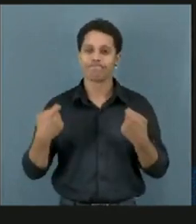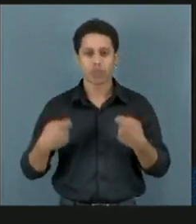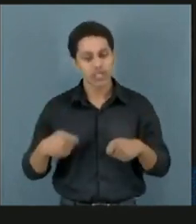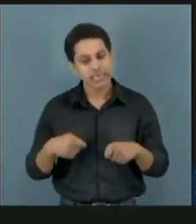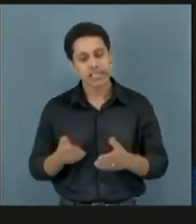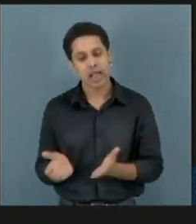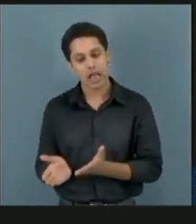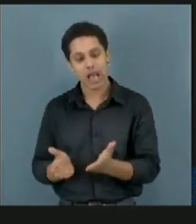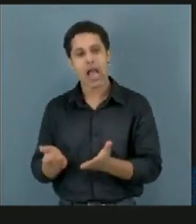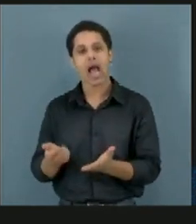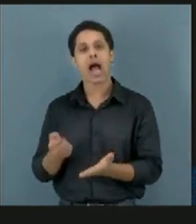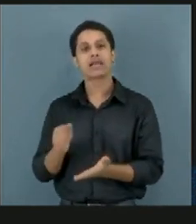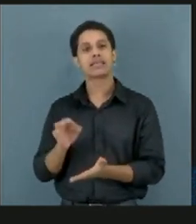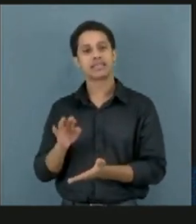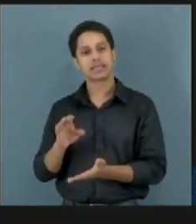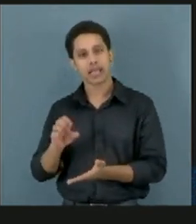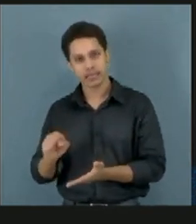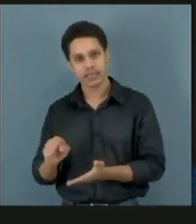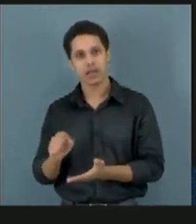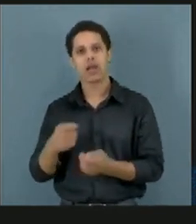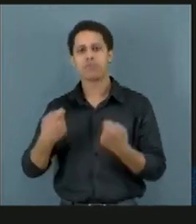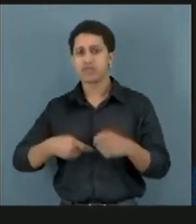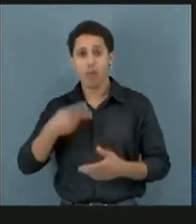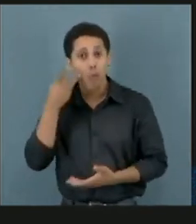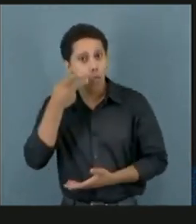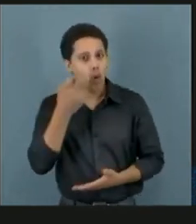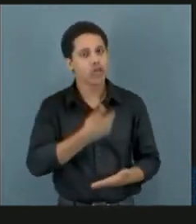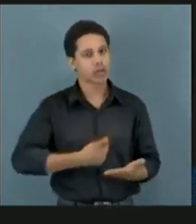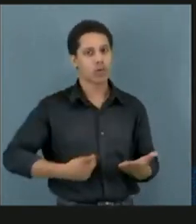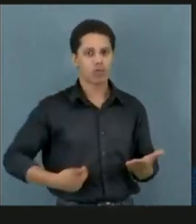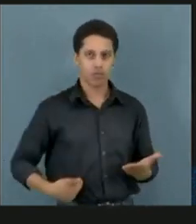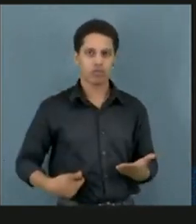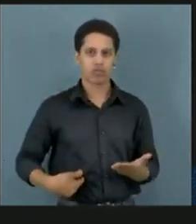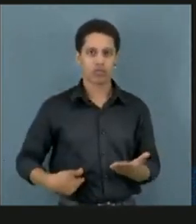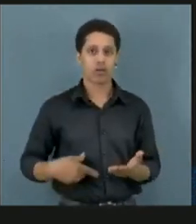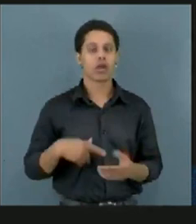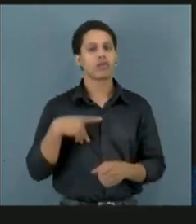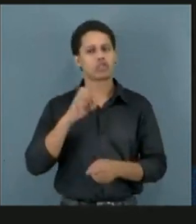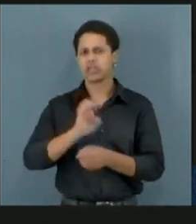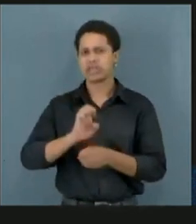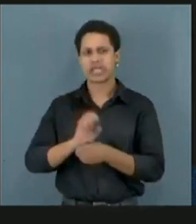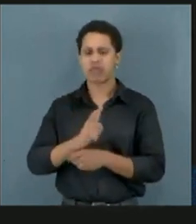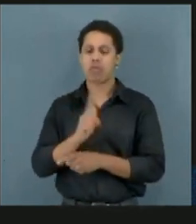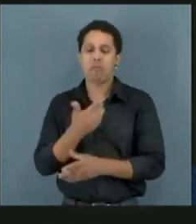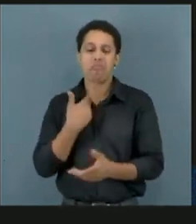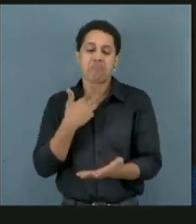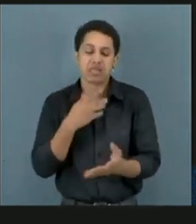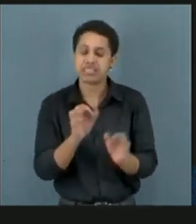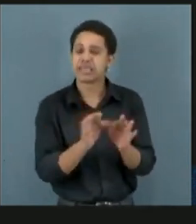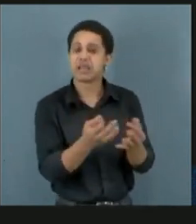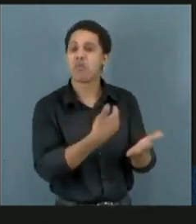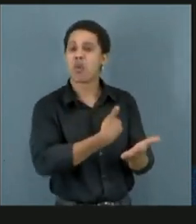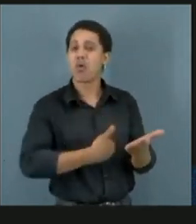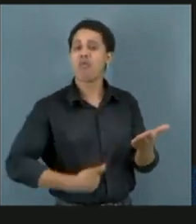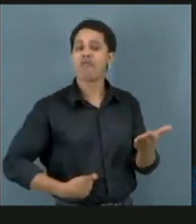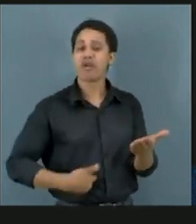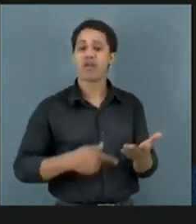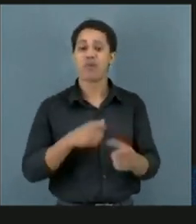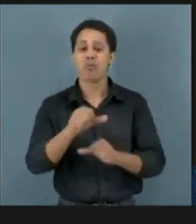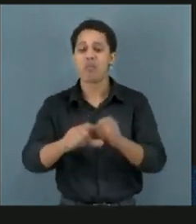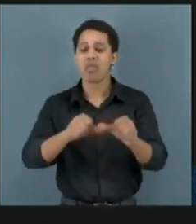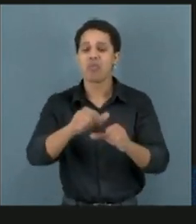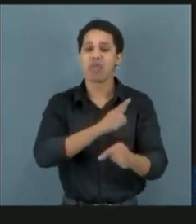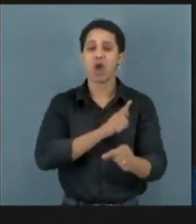assistência. Precisamos ter políticas públicas de Estado. Não pode ser de governo. Não pode mudar a todo tempo.